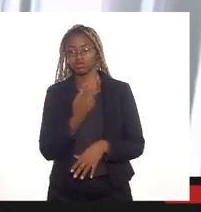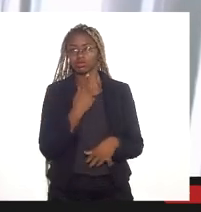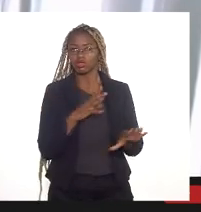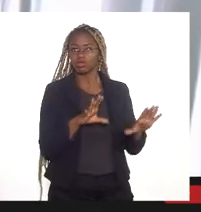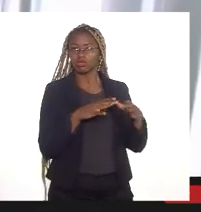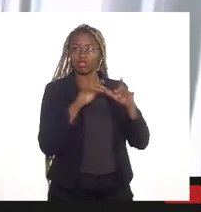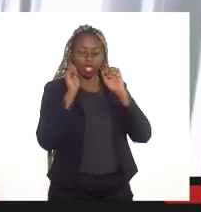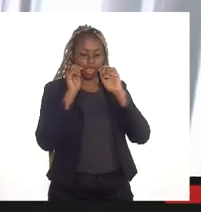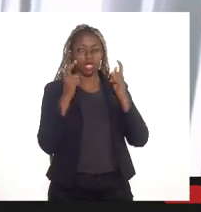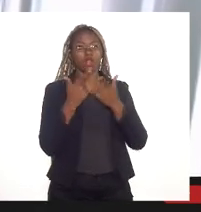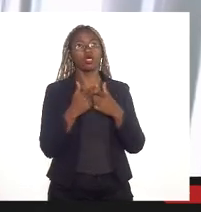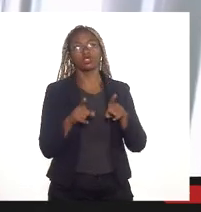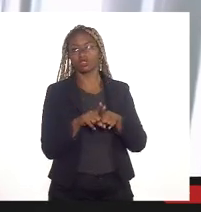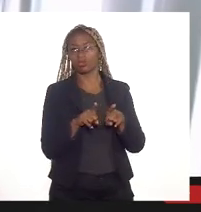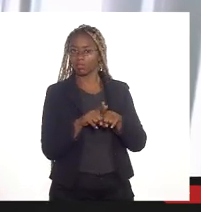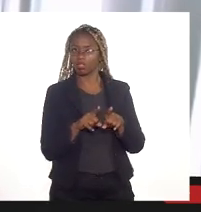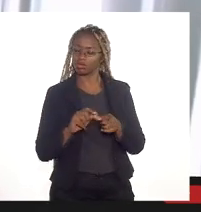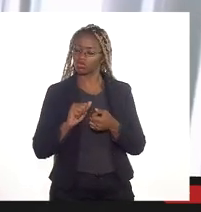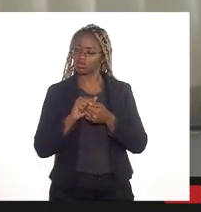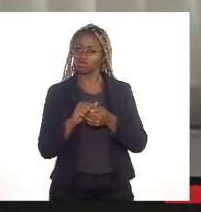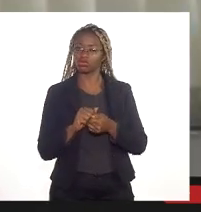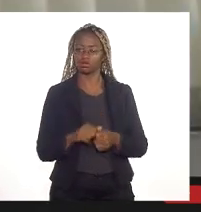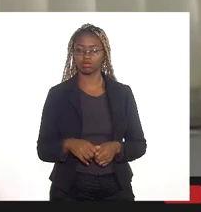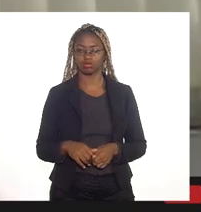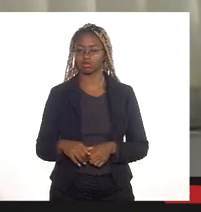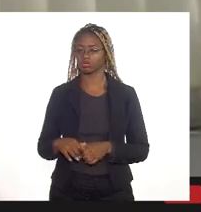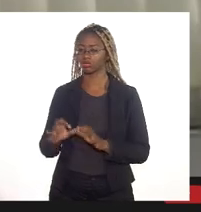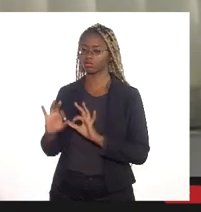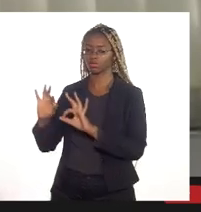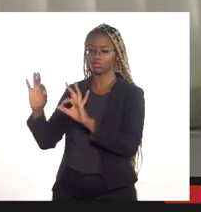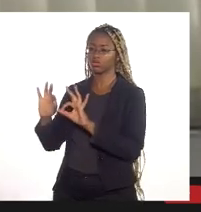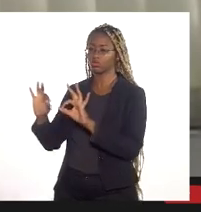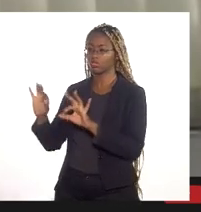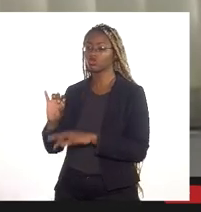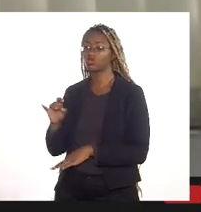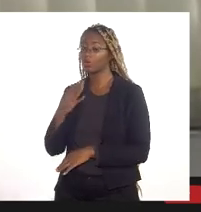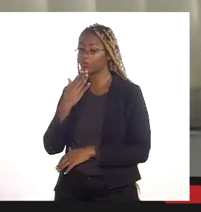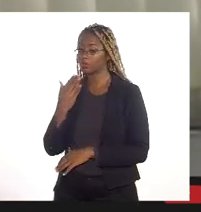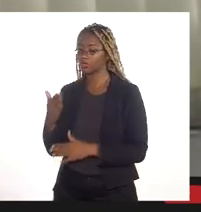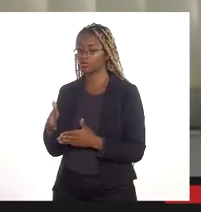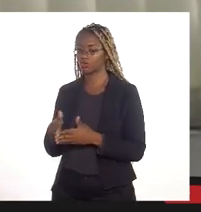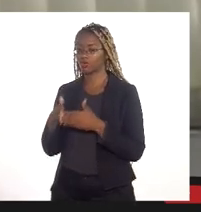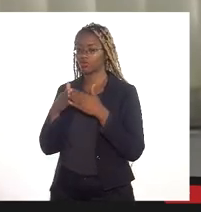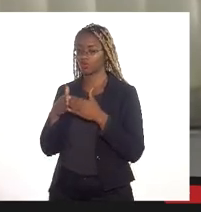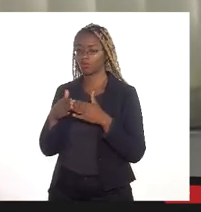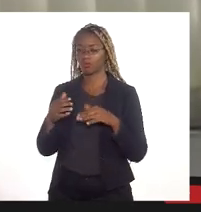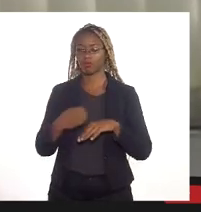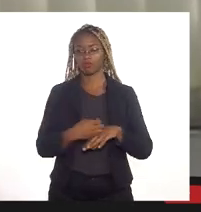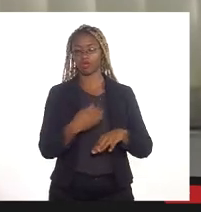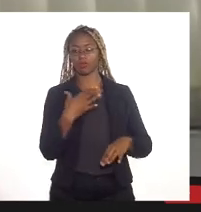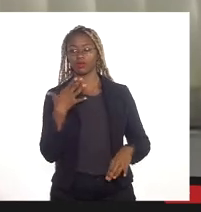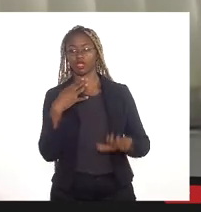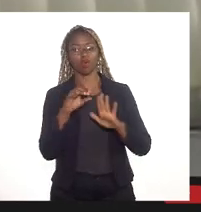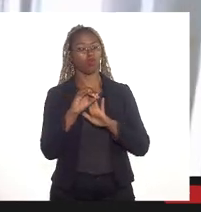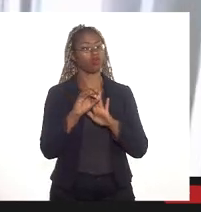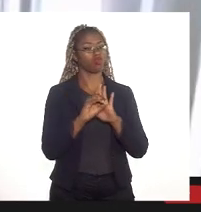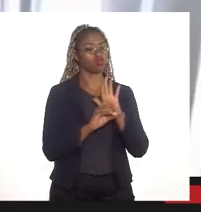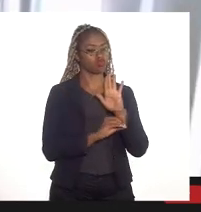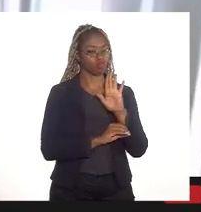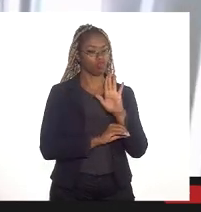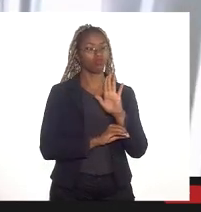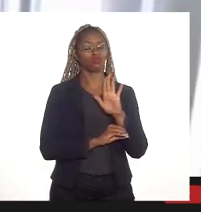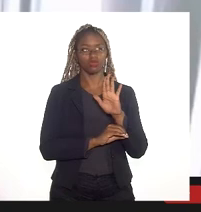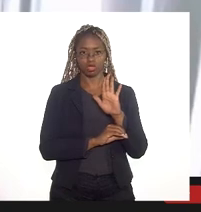através da nossa comissão. Perfeito, deputado. Só vou te pedir um favor para você mandar um ofício. Claro.